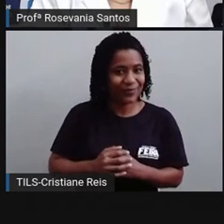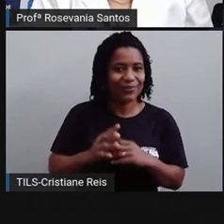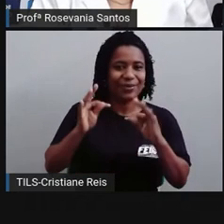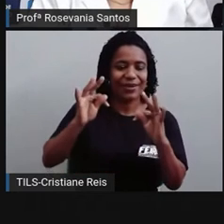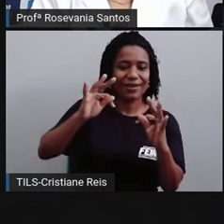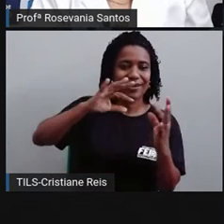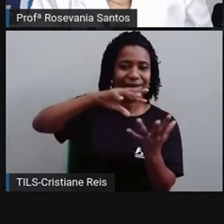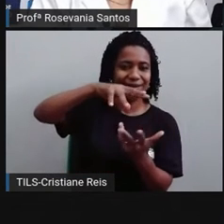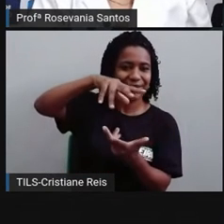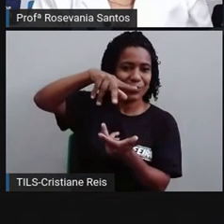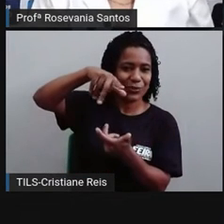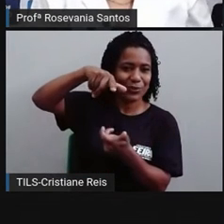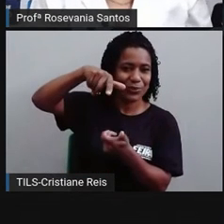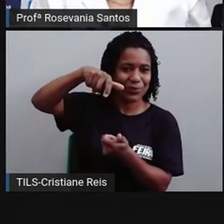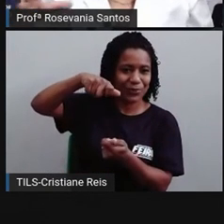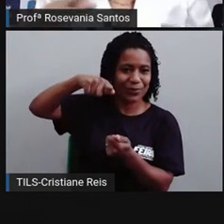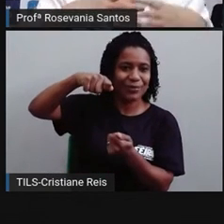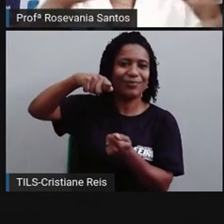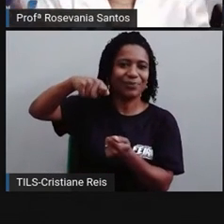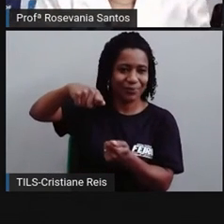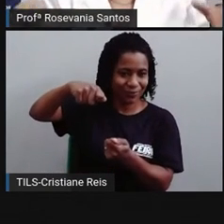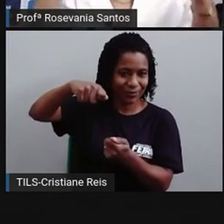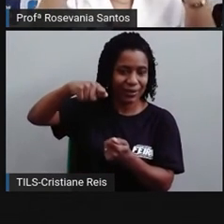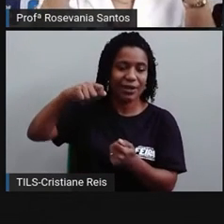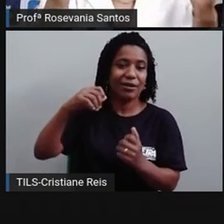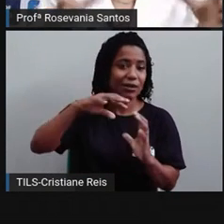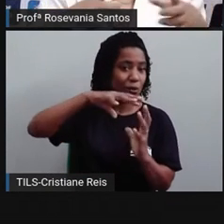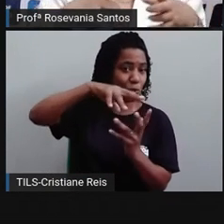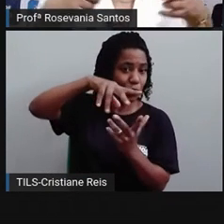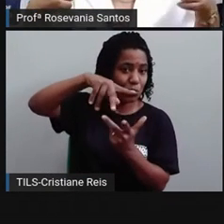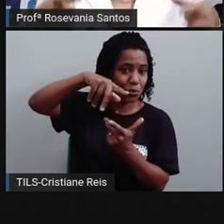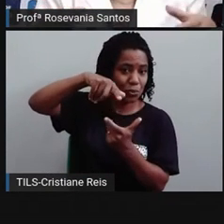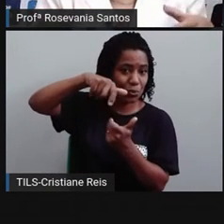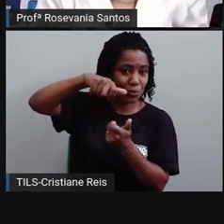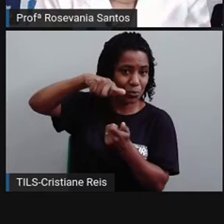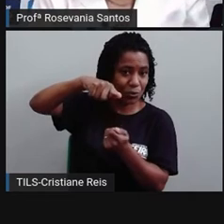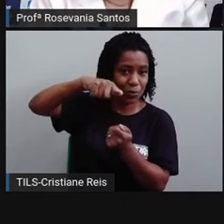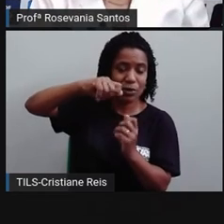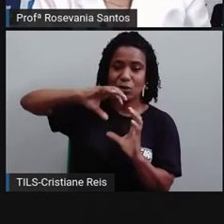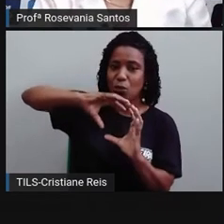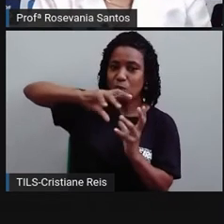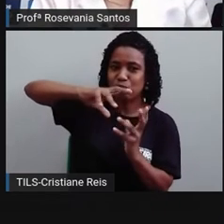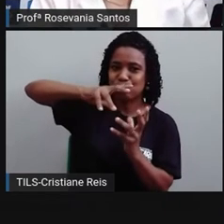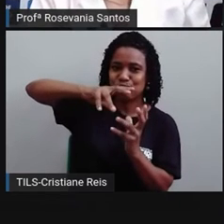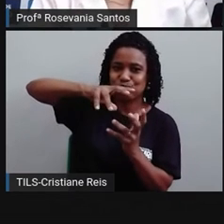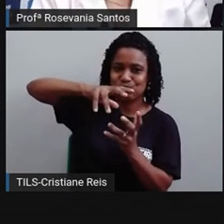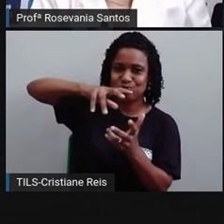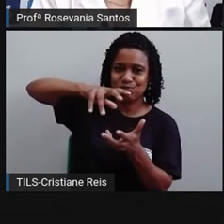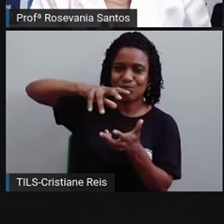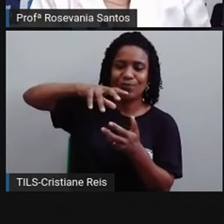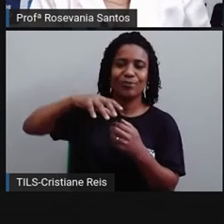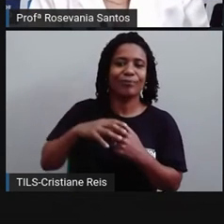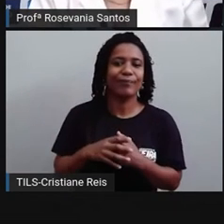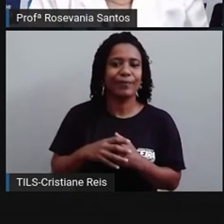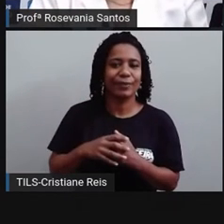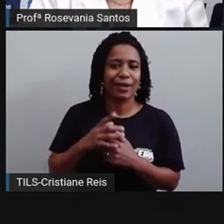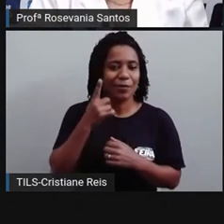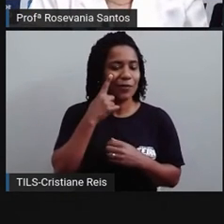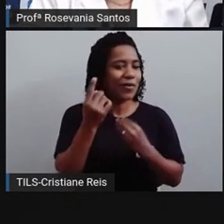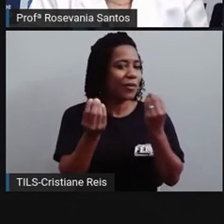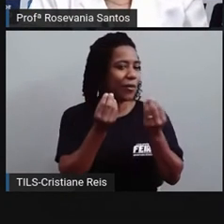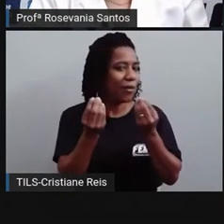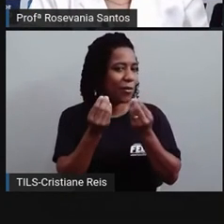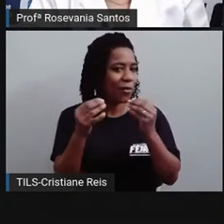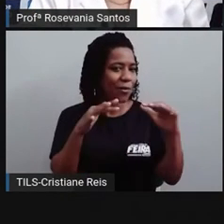elíptica, ou seja, quase redonda, no formato oval, né? Então, bora ver como é que é